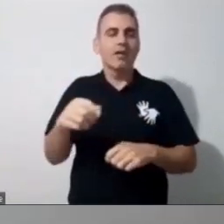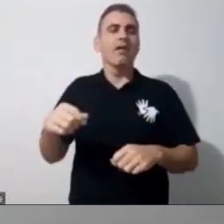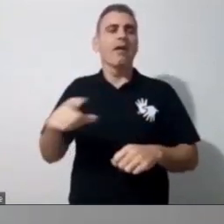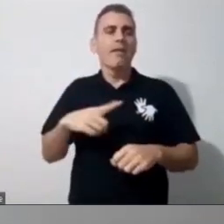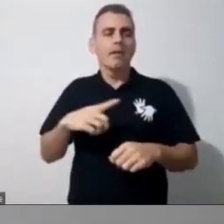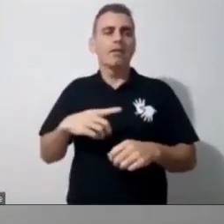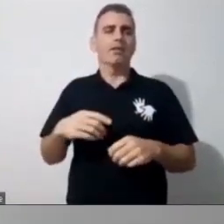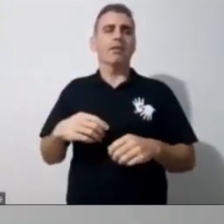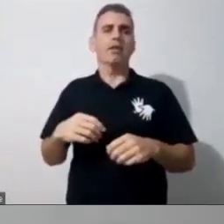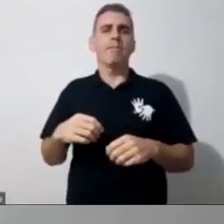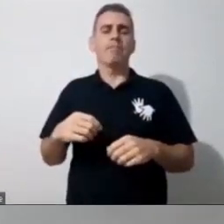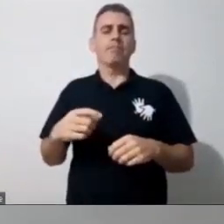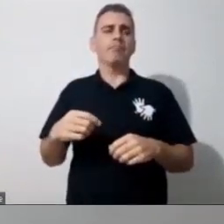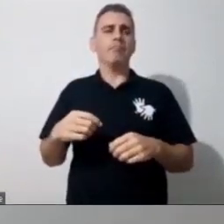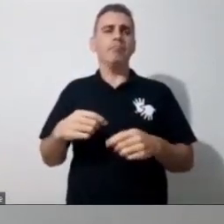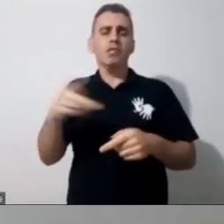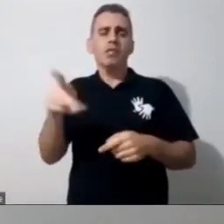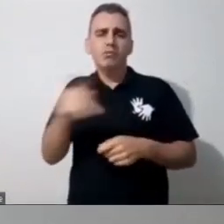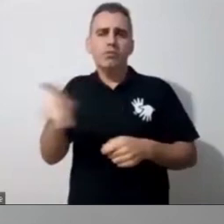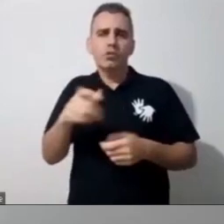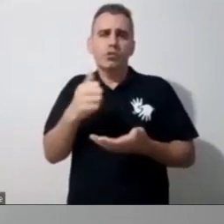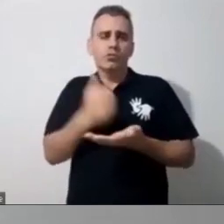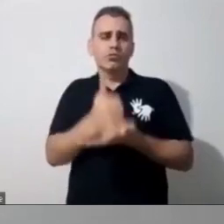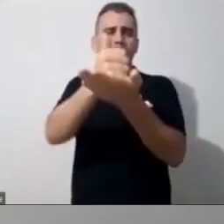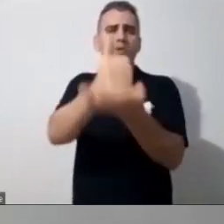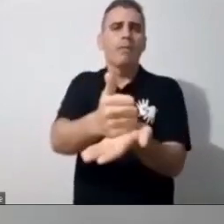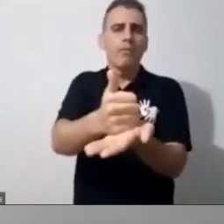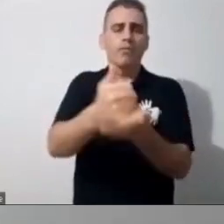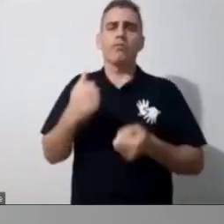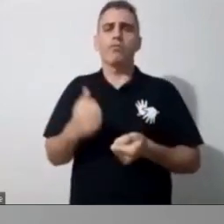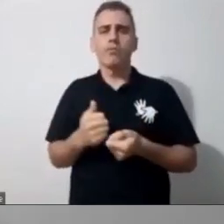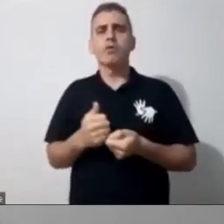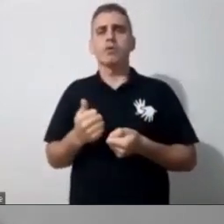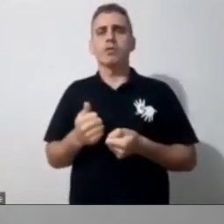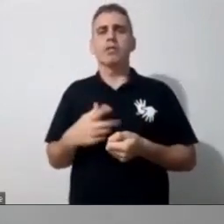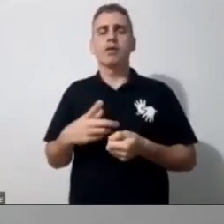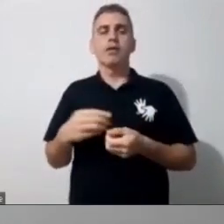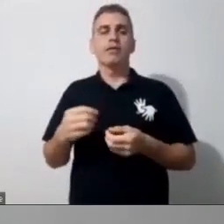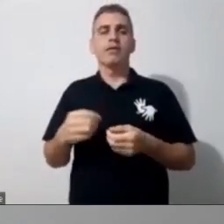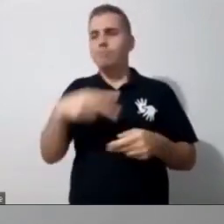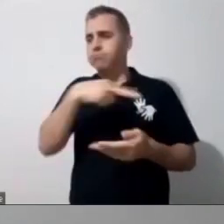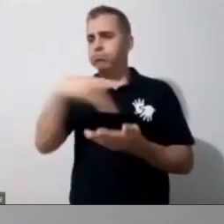famílias, é um corre-corre, vai lá, leva no atendimento, leva na escola, então, assim, hoje,